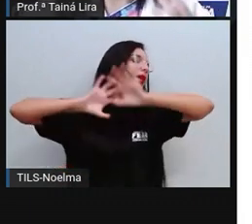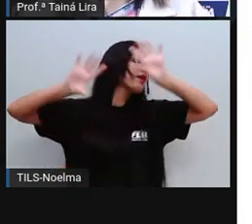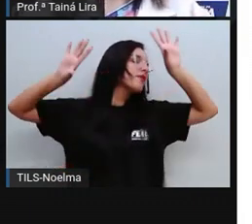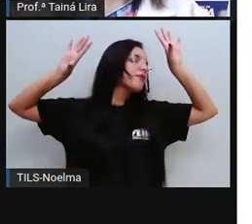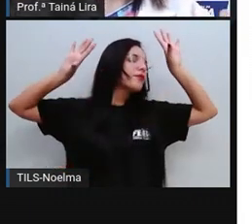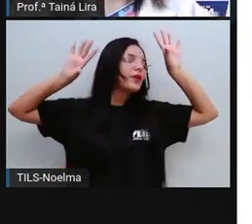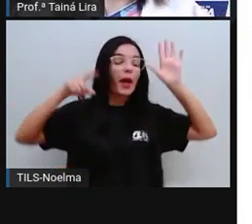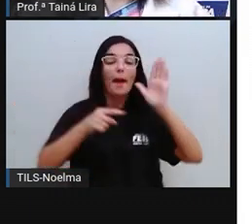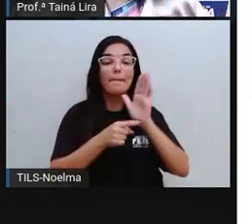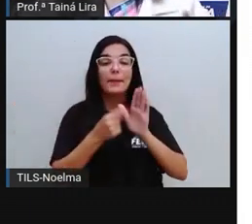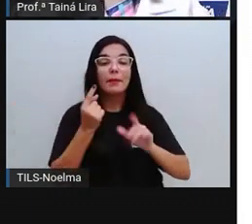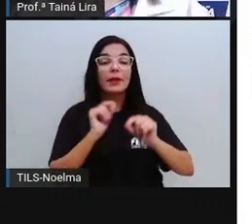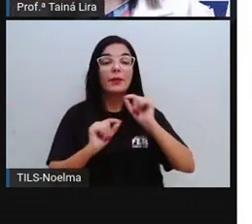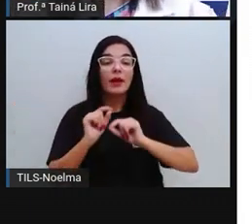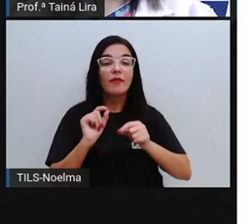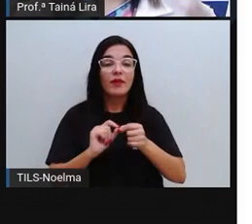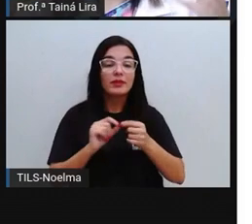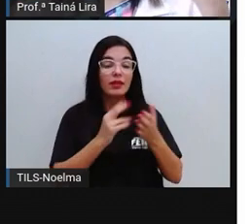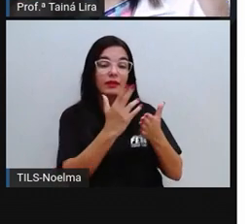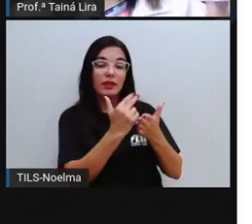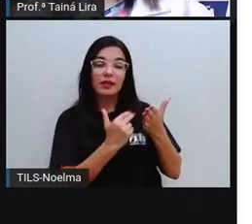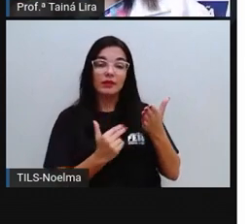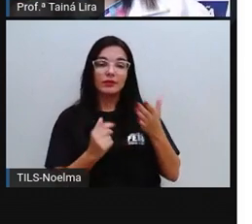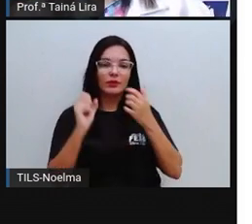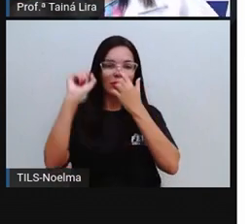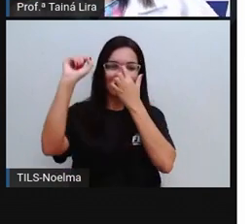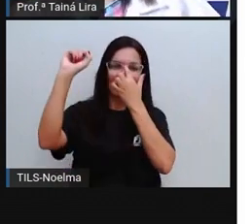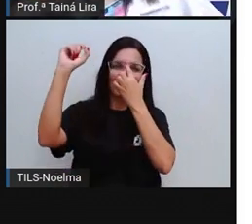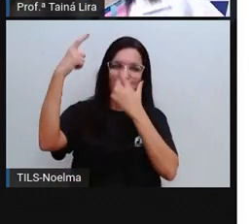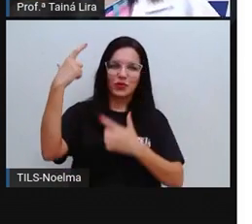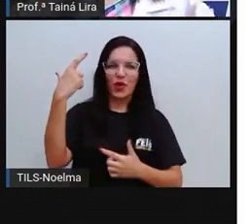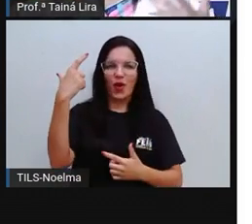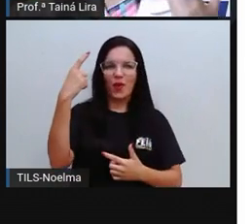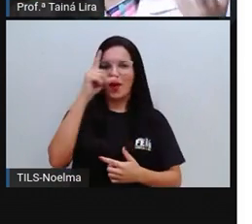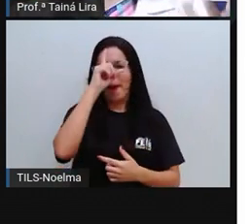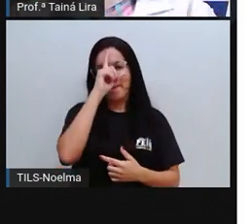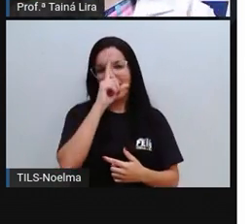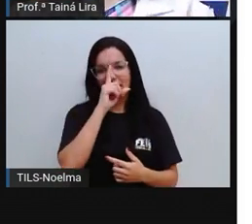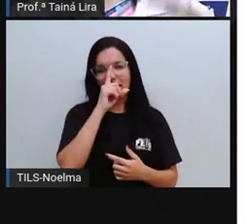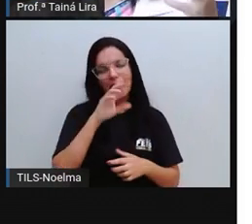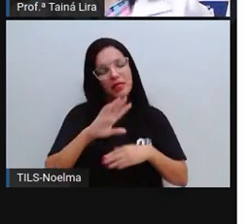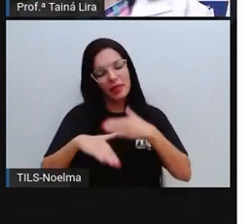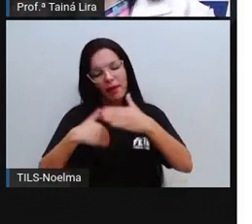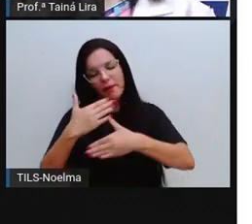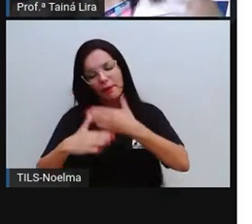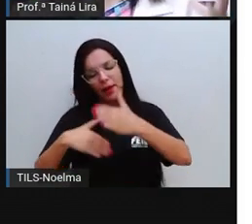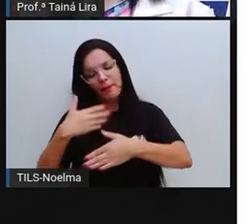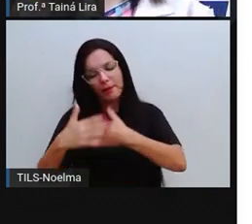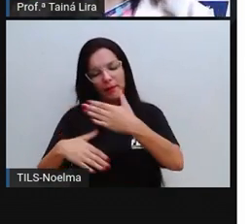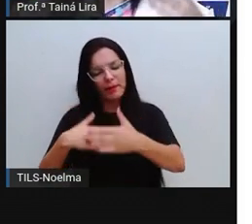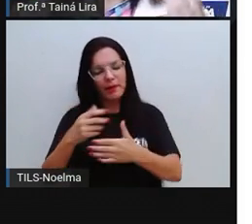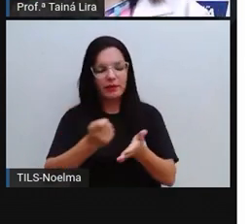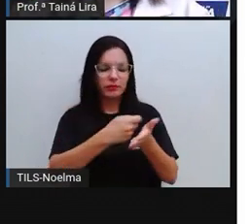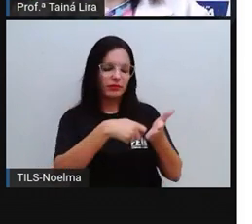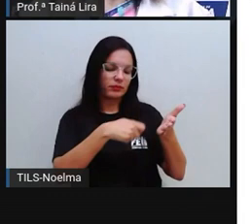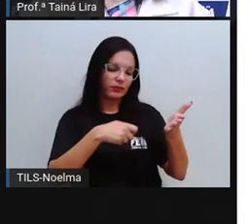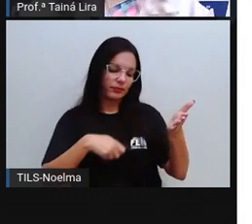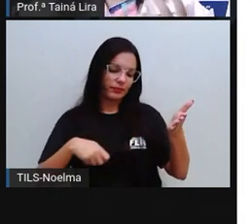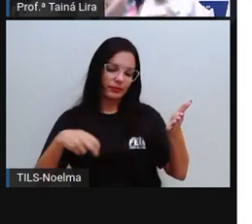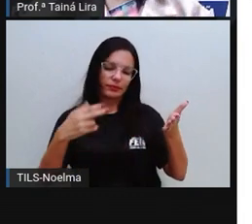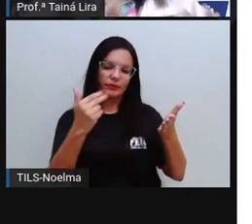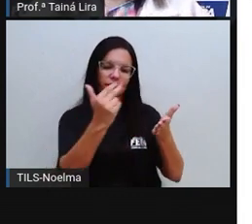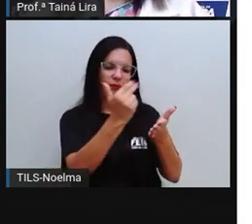ali foi um sol amarelo. E a partir daí, a imaginação tomou conta. Ele começou a desenhar várias coisas e ele vai criando uma história